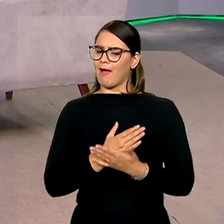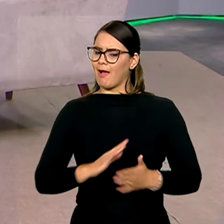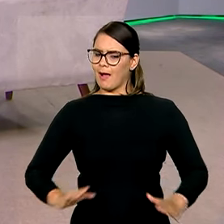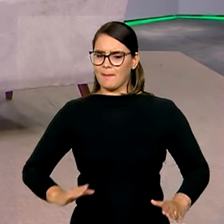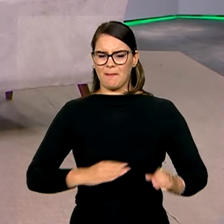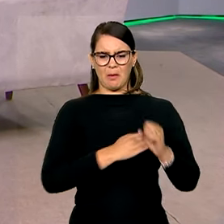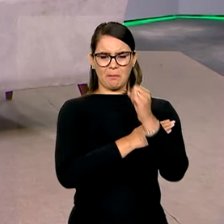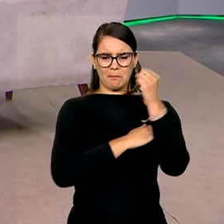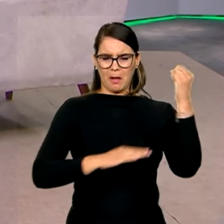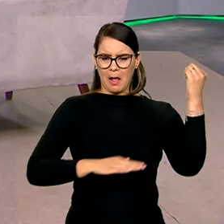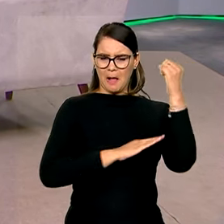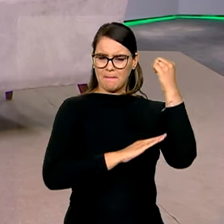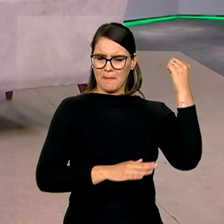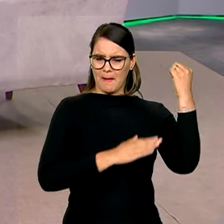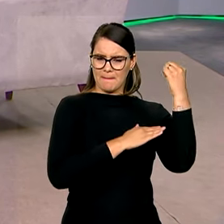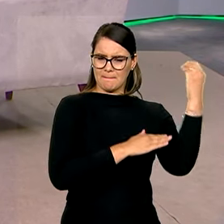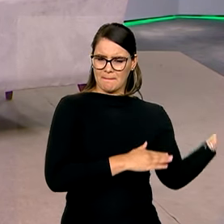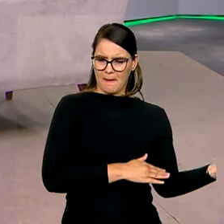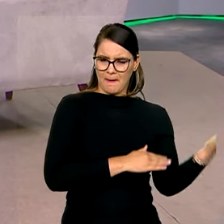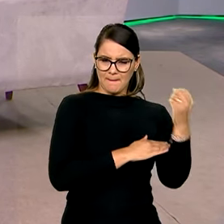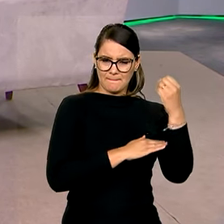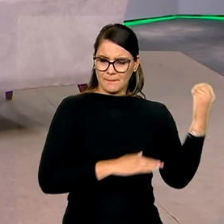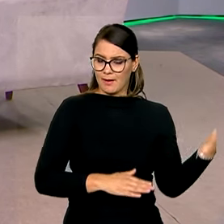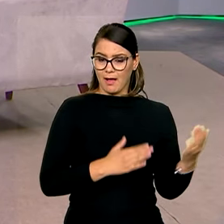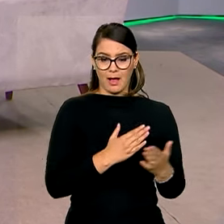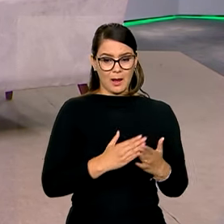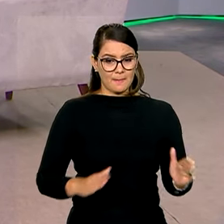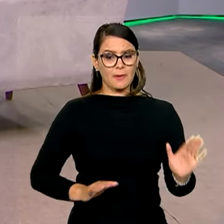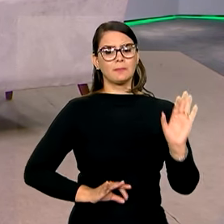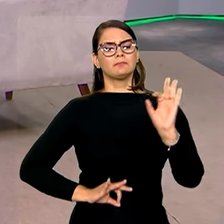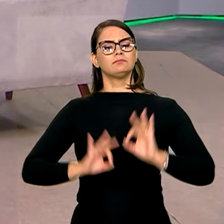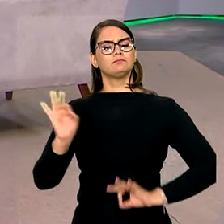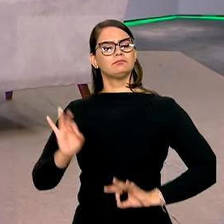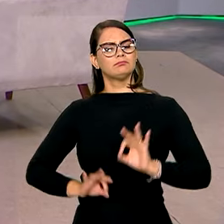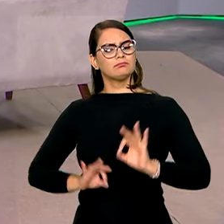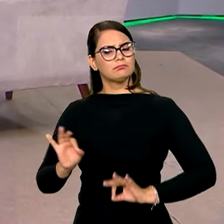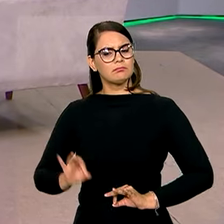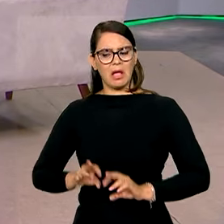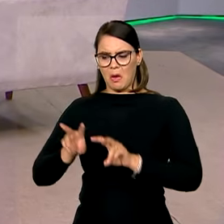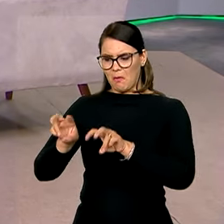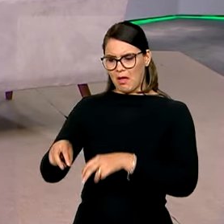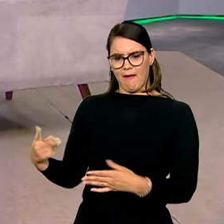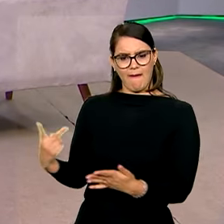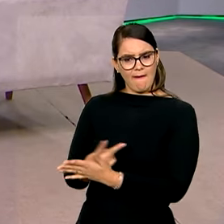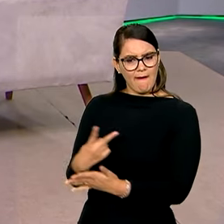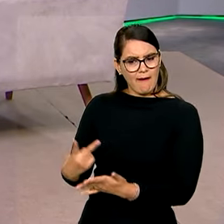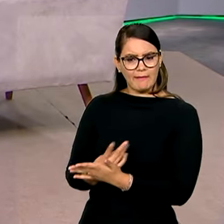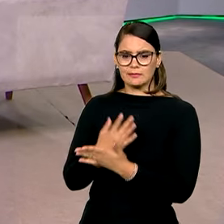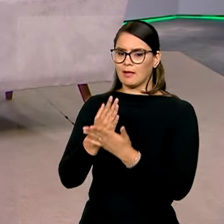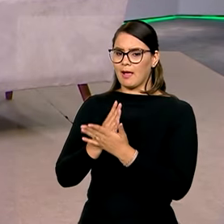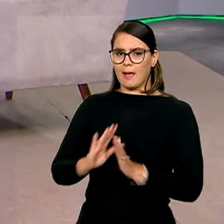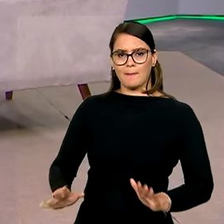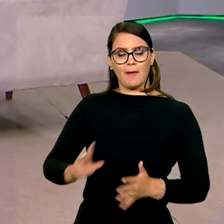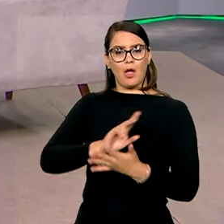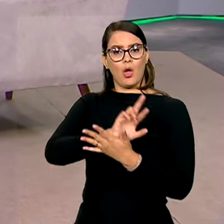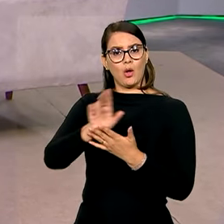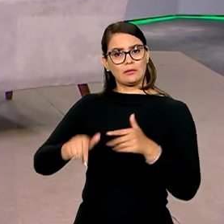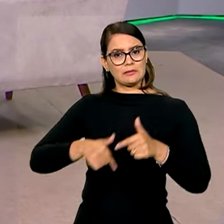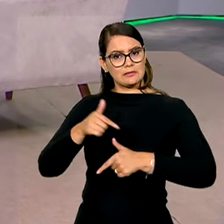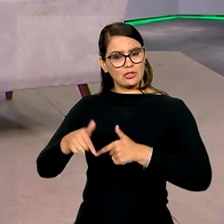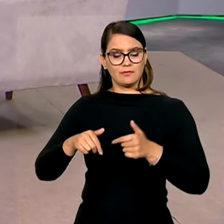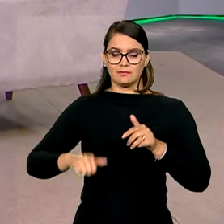desmatamento ilegal dentro dessas áreas, para colocar ordem, por fim, ao garimpo ilegal, a uma série de outras atividades